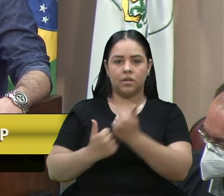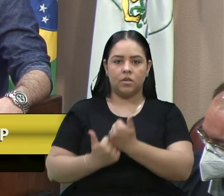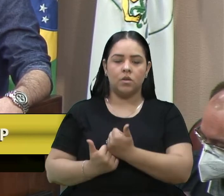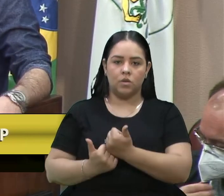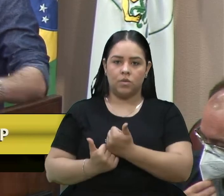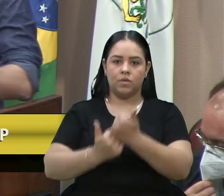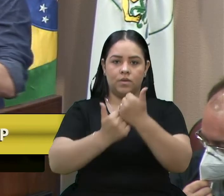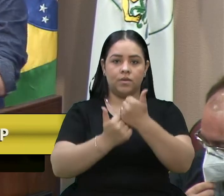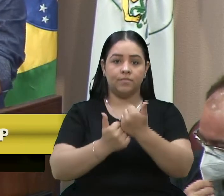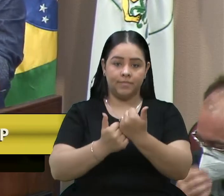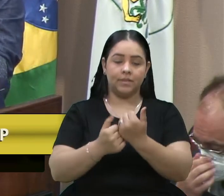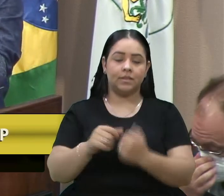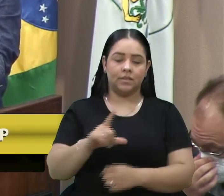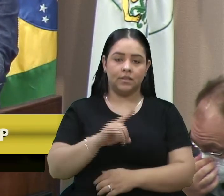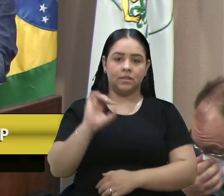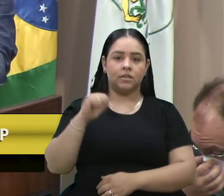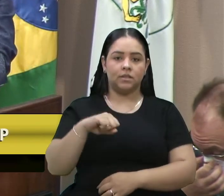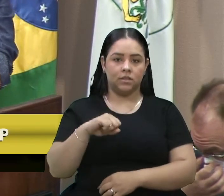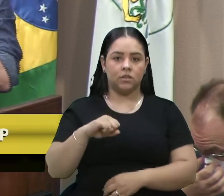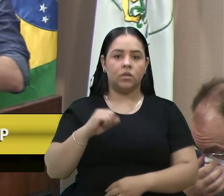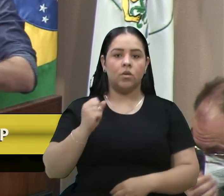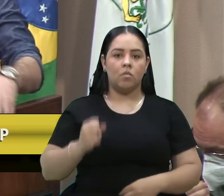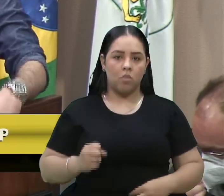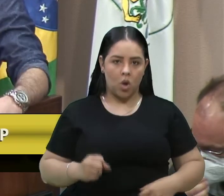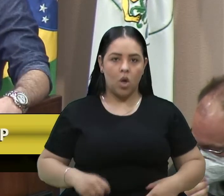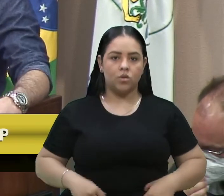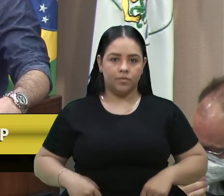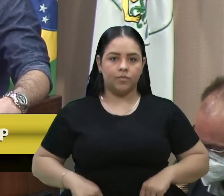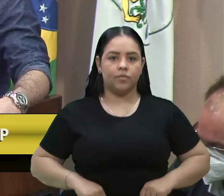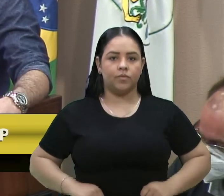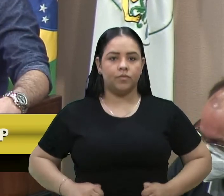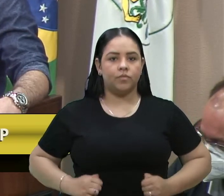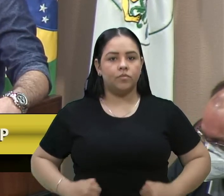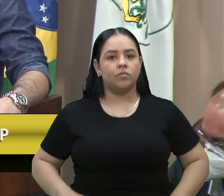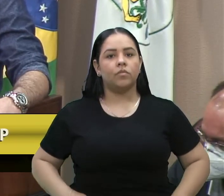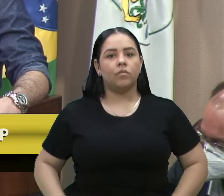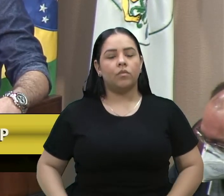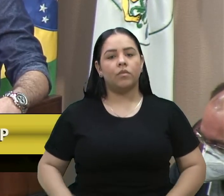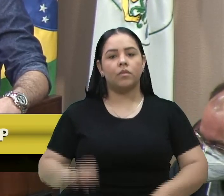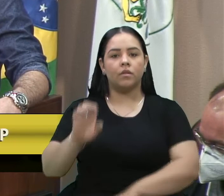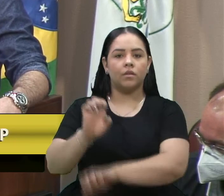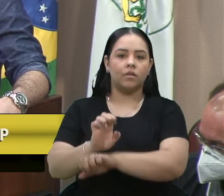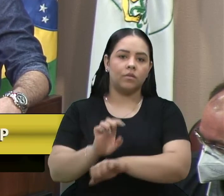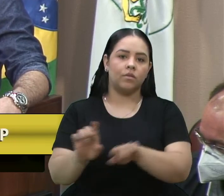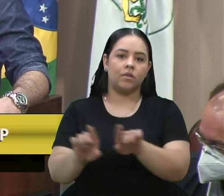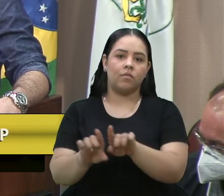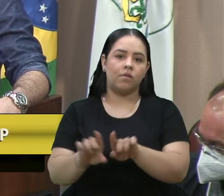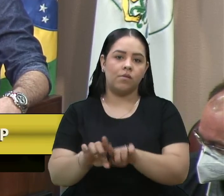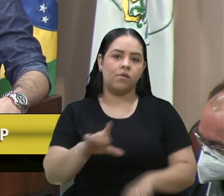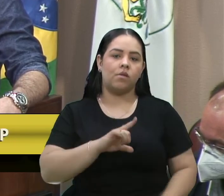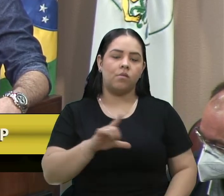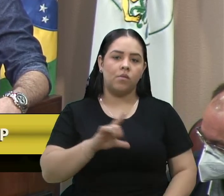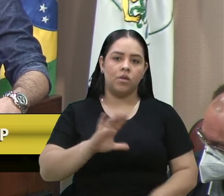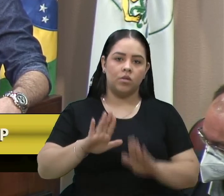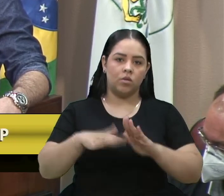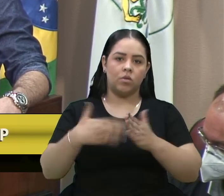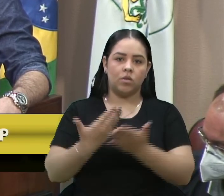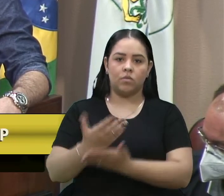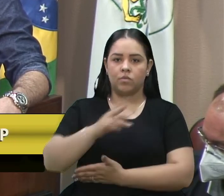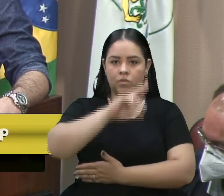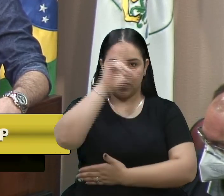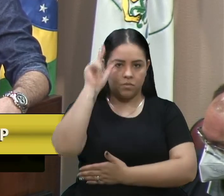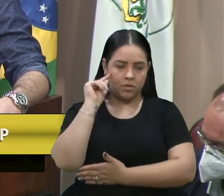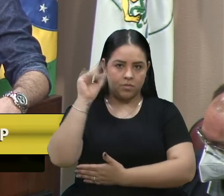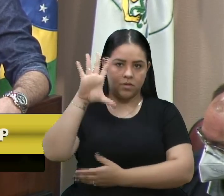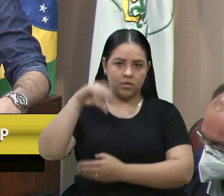a possibilidade do nosso Estado contemplar também uma escola municipal, uma escola municipal da